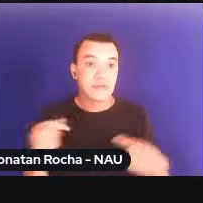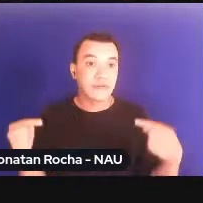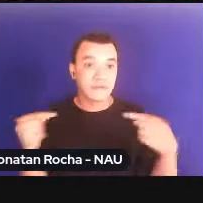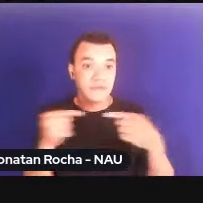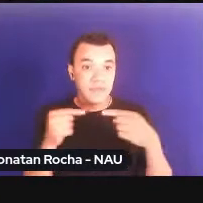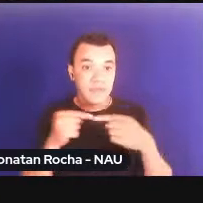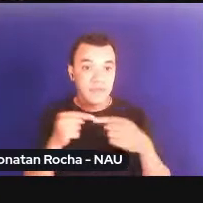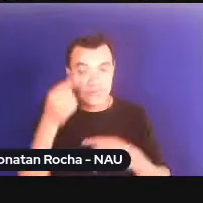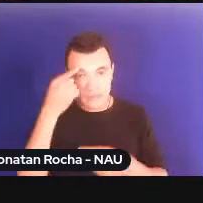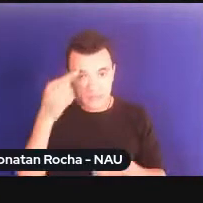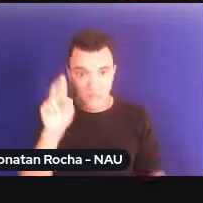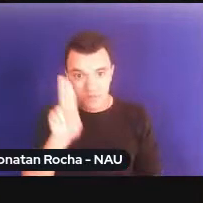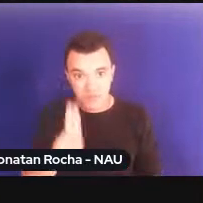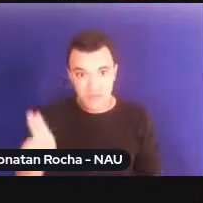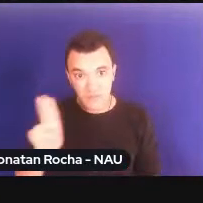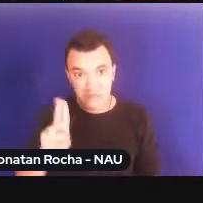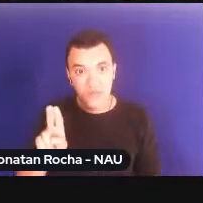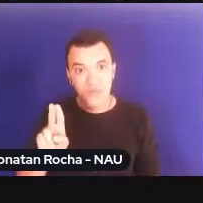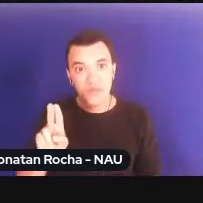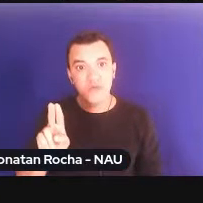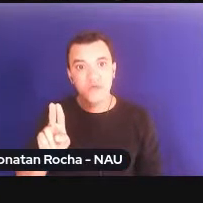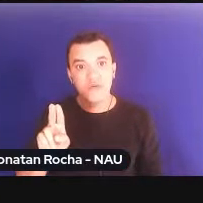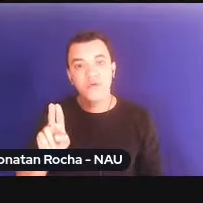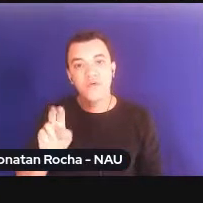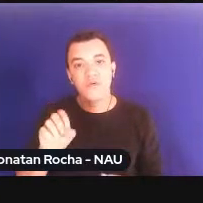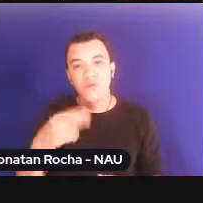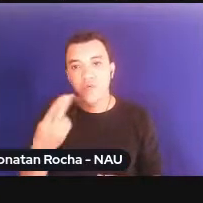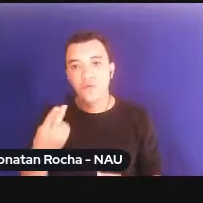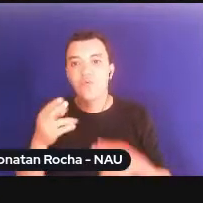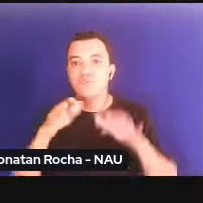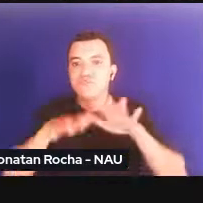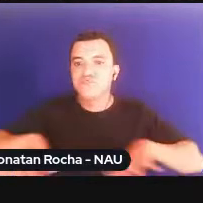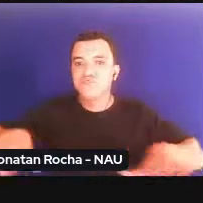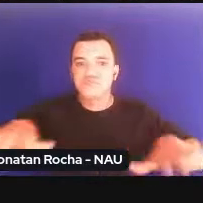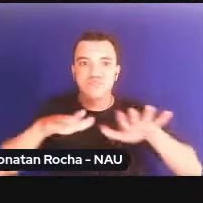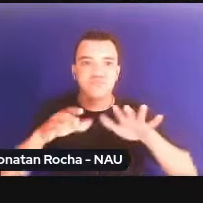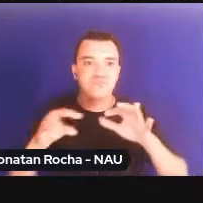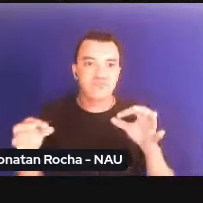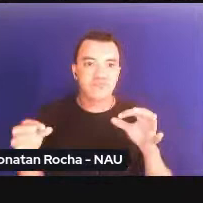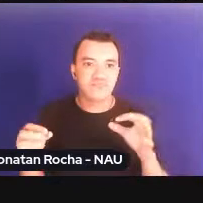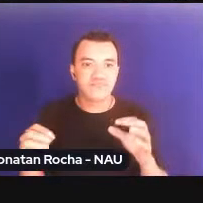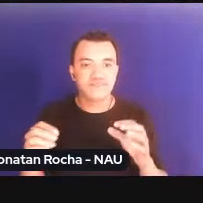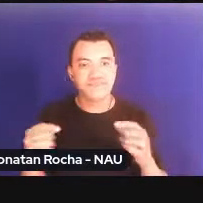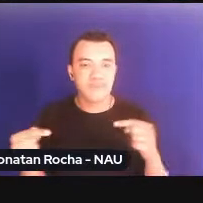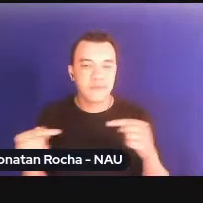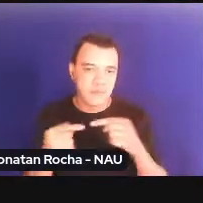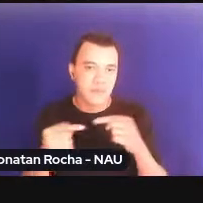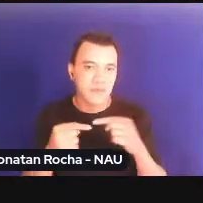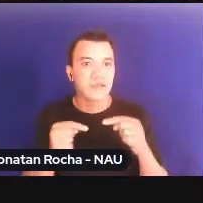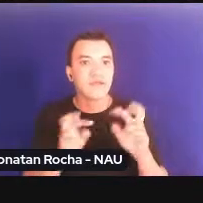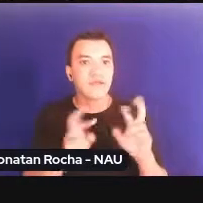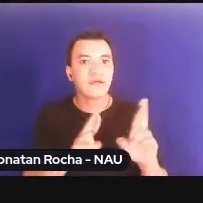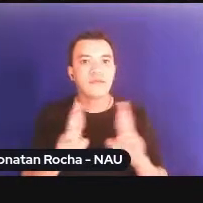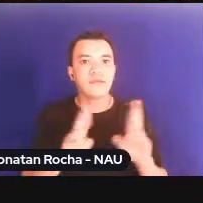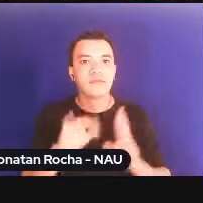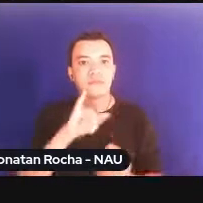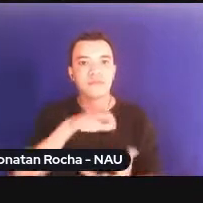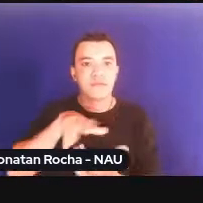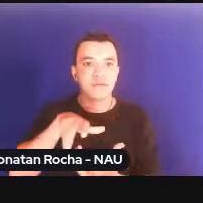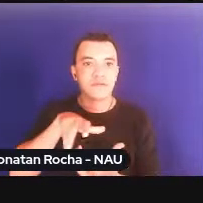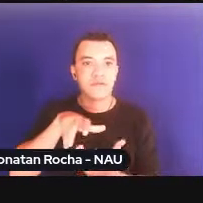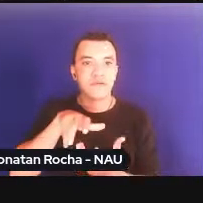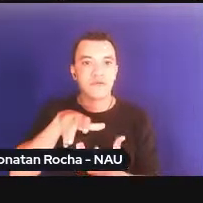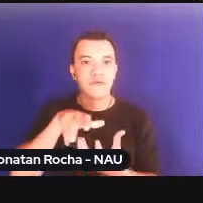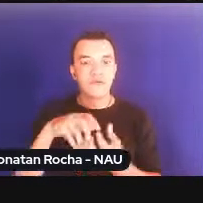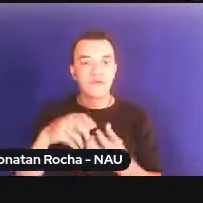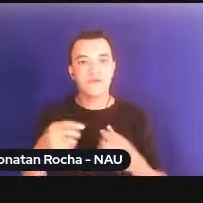universidade ou de universalidade ao plano das relações internacionais, eu preciso conceber que existem